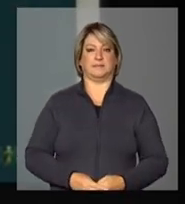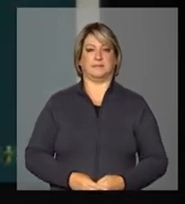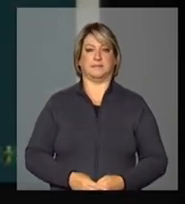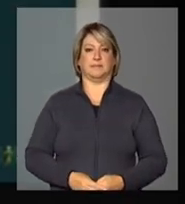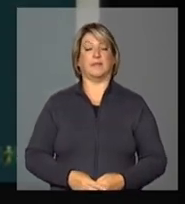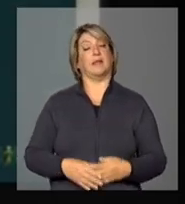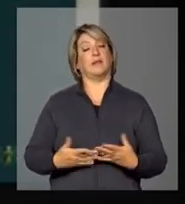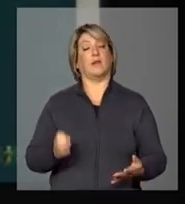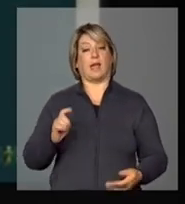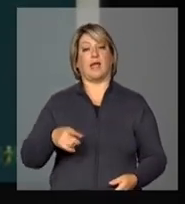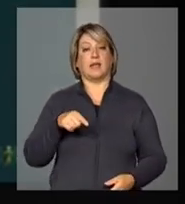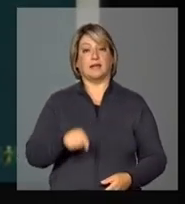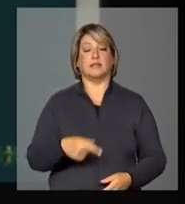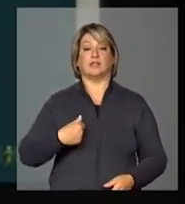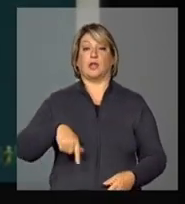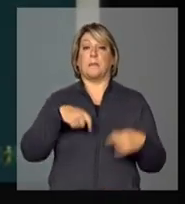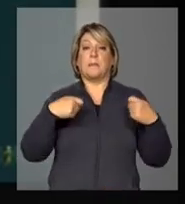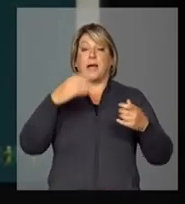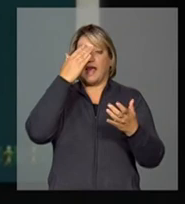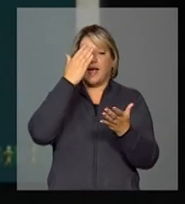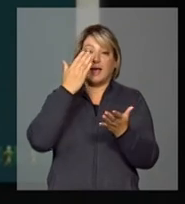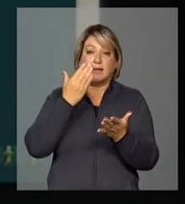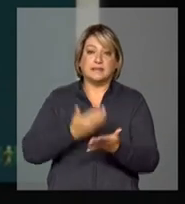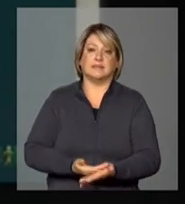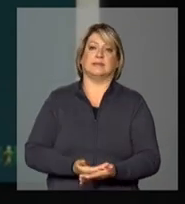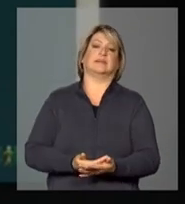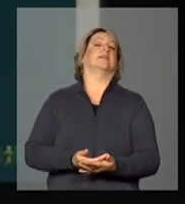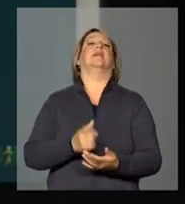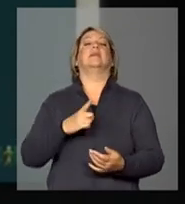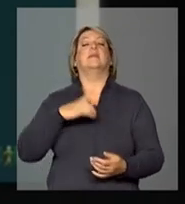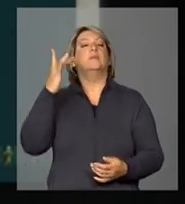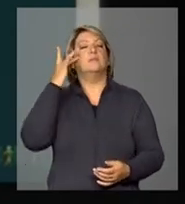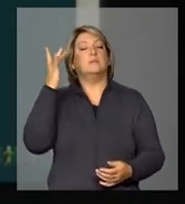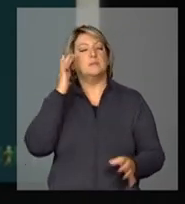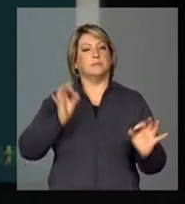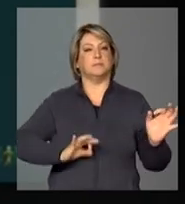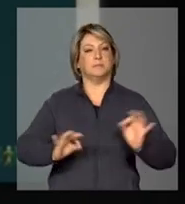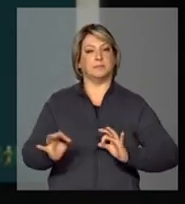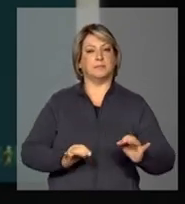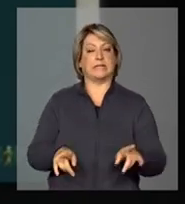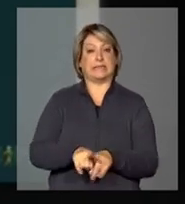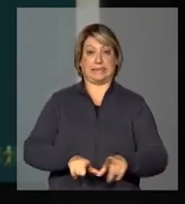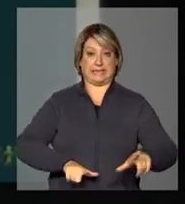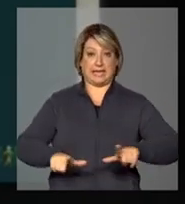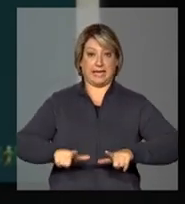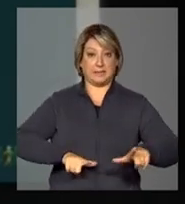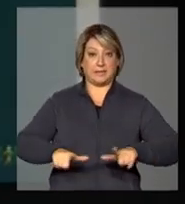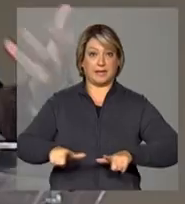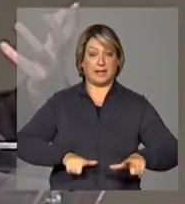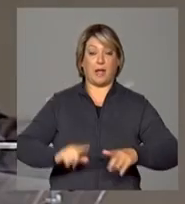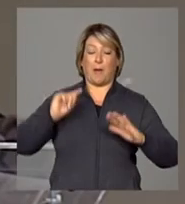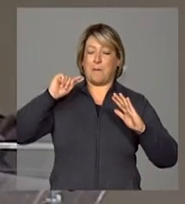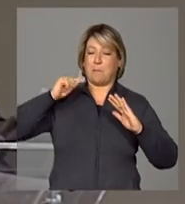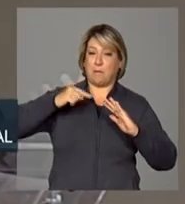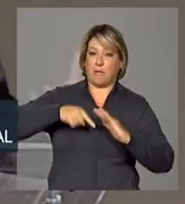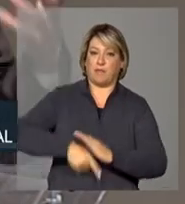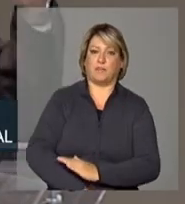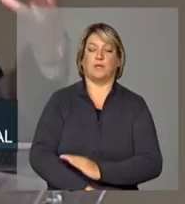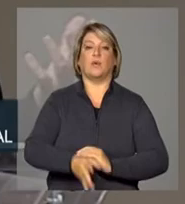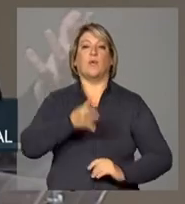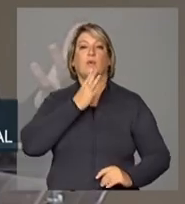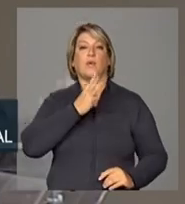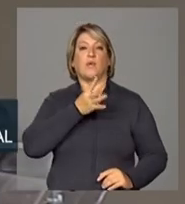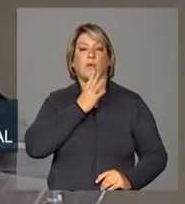Portanto, isso, nós precisamos apostar, ter apostas estratégicas e trabalhar com, aprofundar o